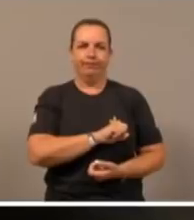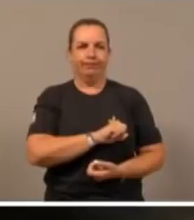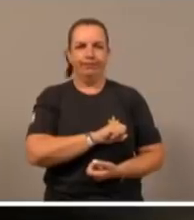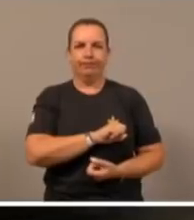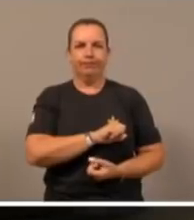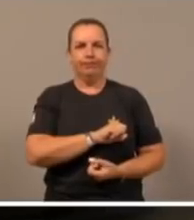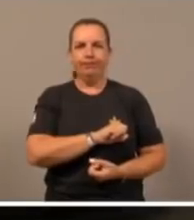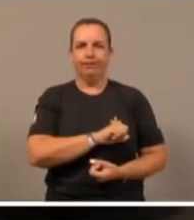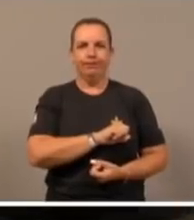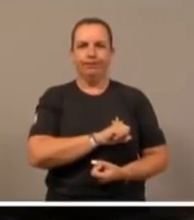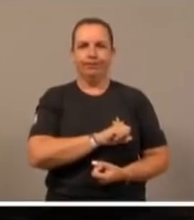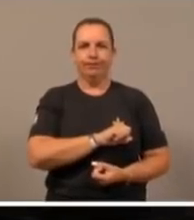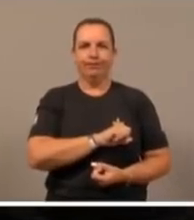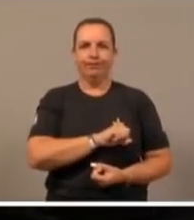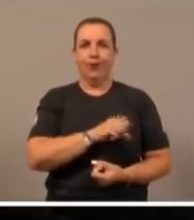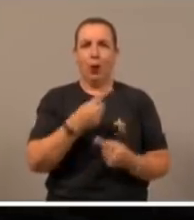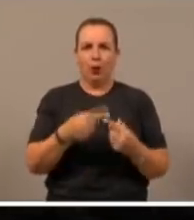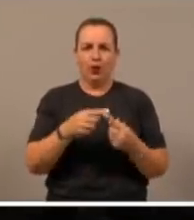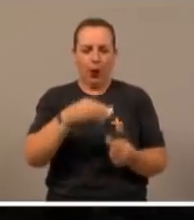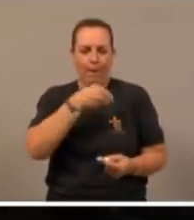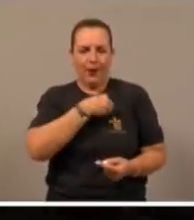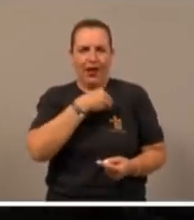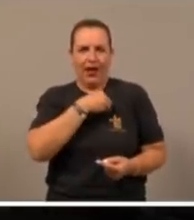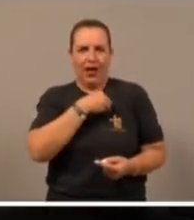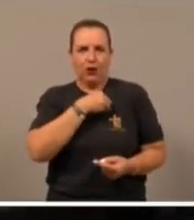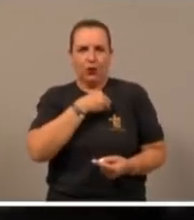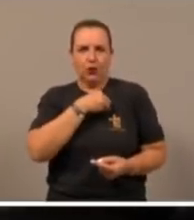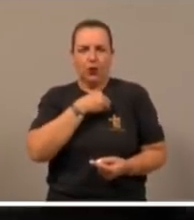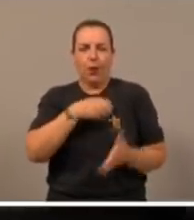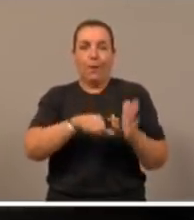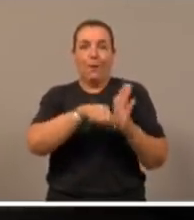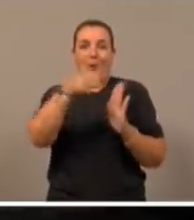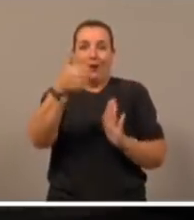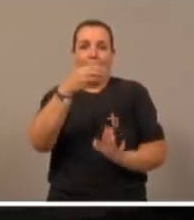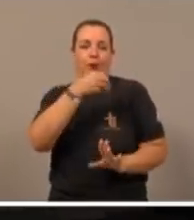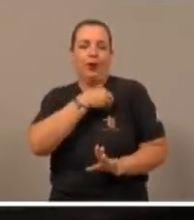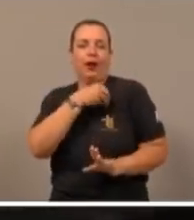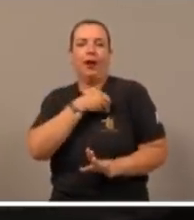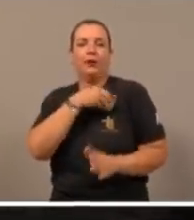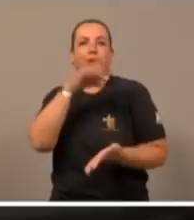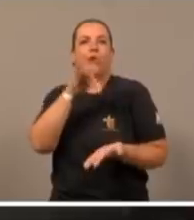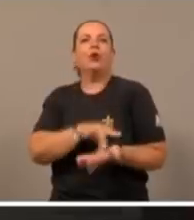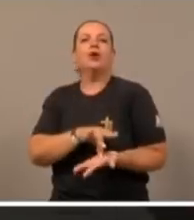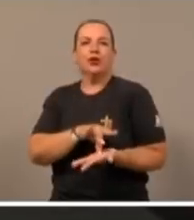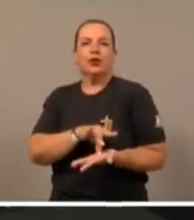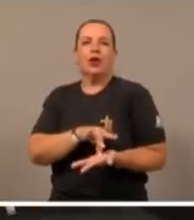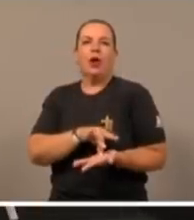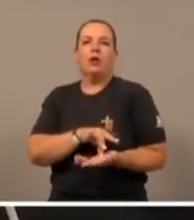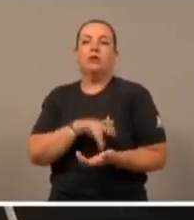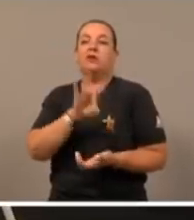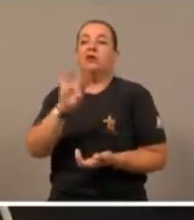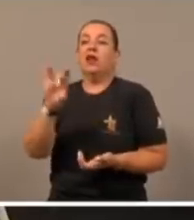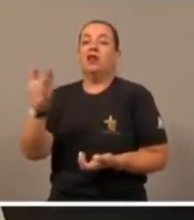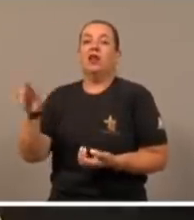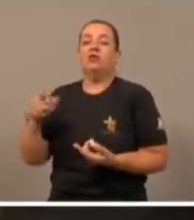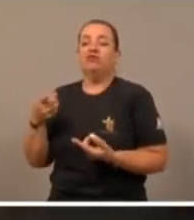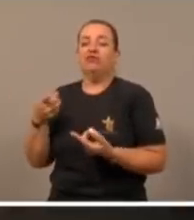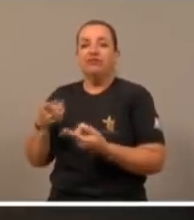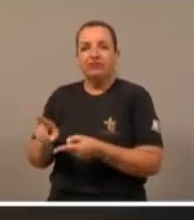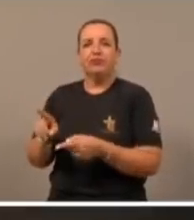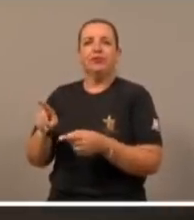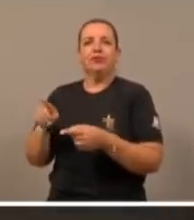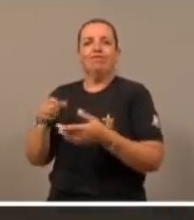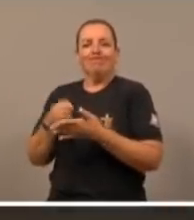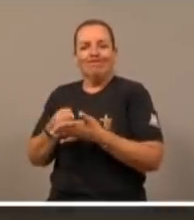mordida do pecado original, nós nos tornamos egoístas, cada um defende a sua sardinha, parece que está na nossa natureza,